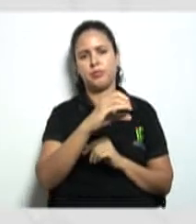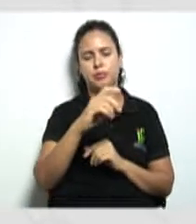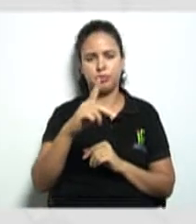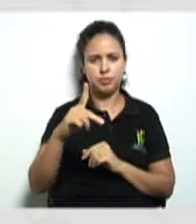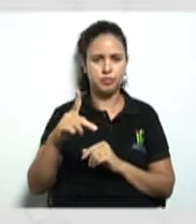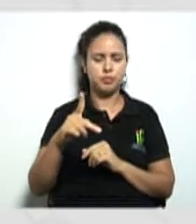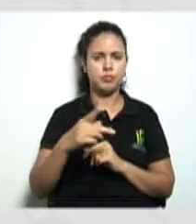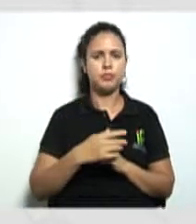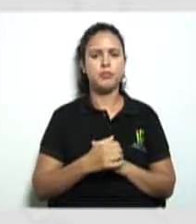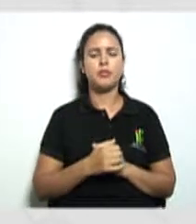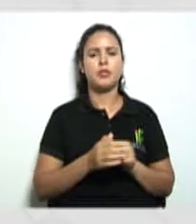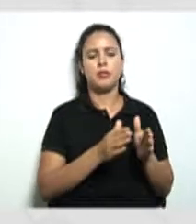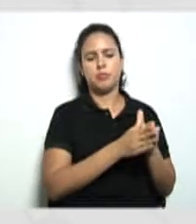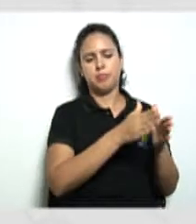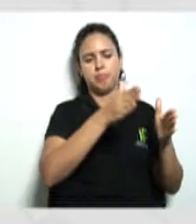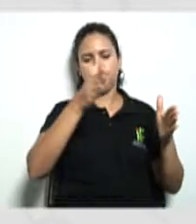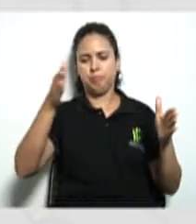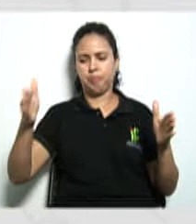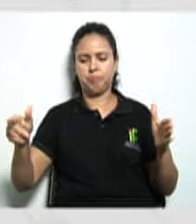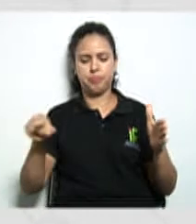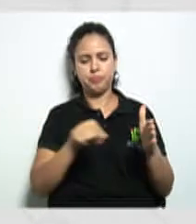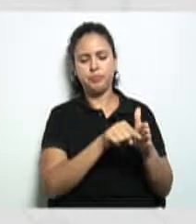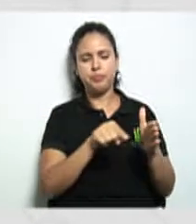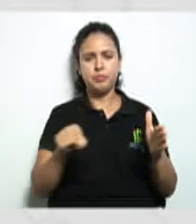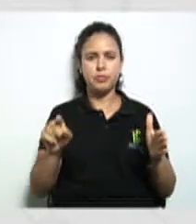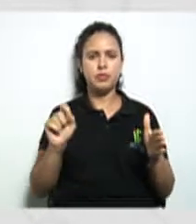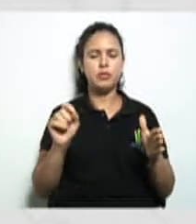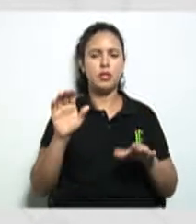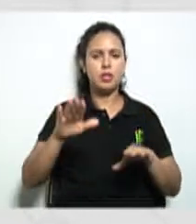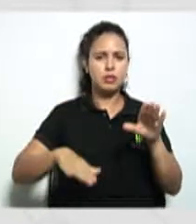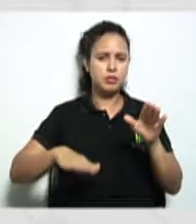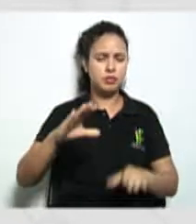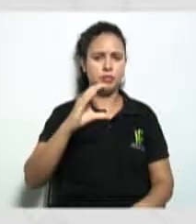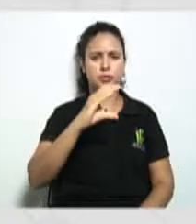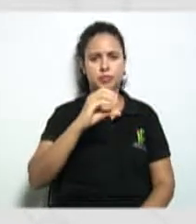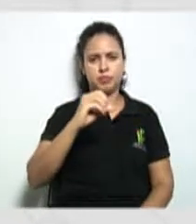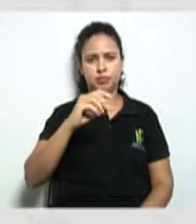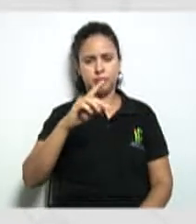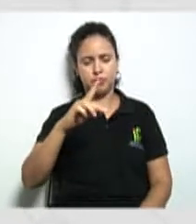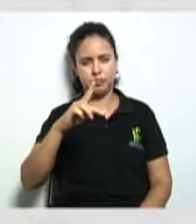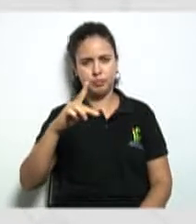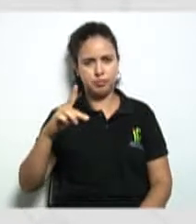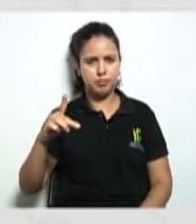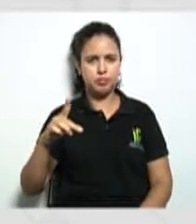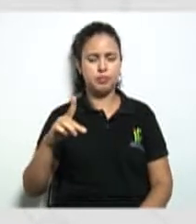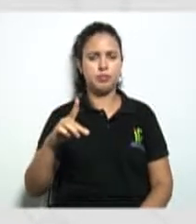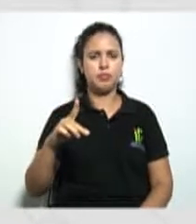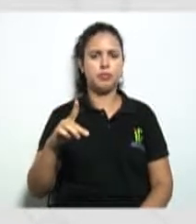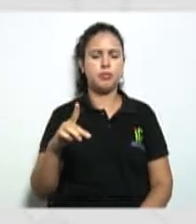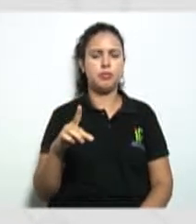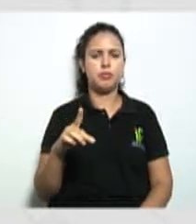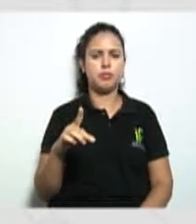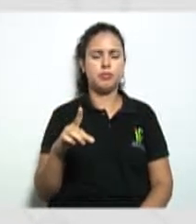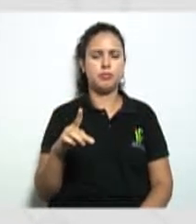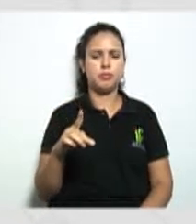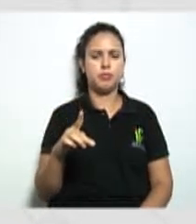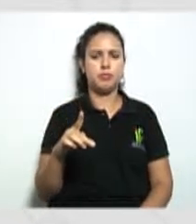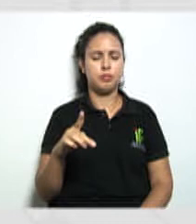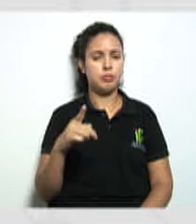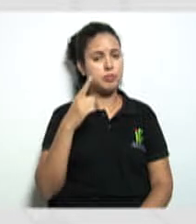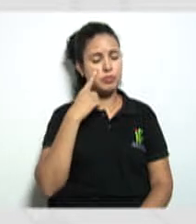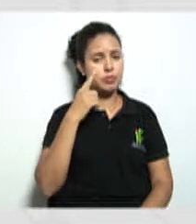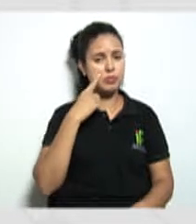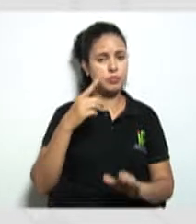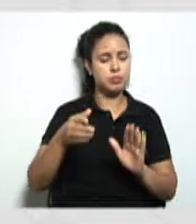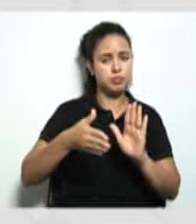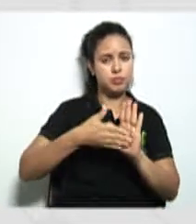às vezes alguma cooperativa dependendo da proposta